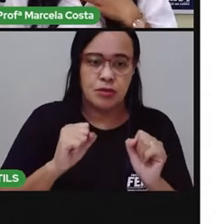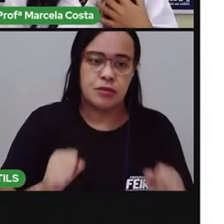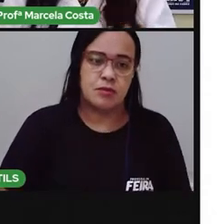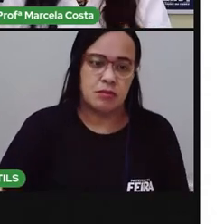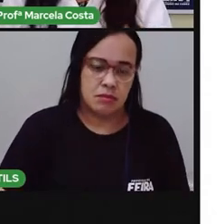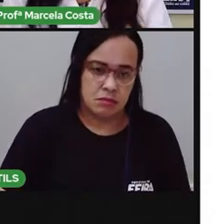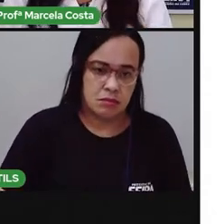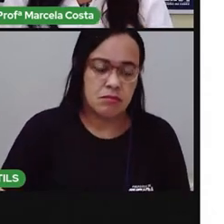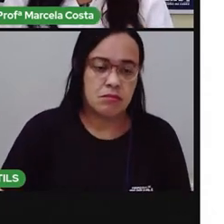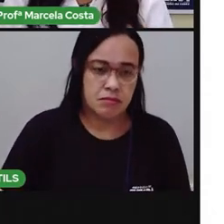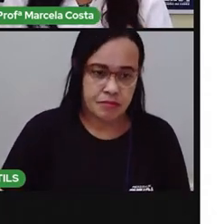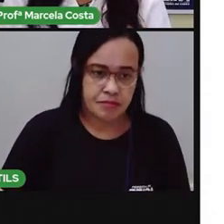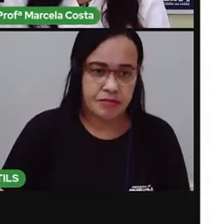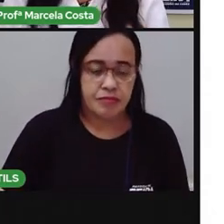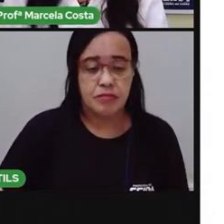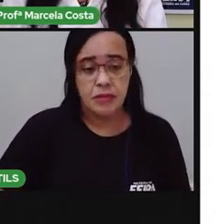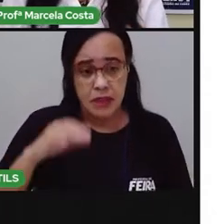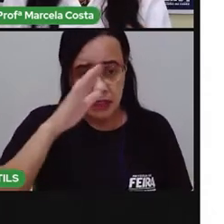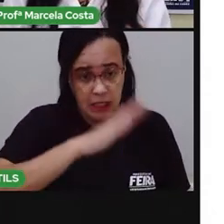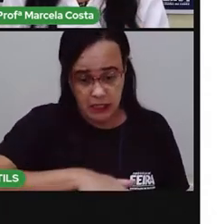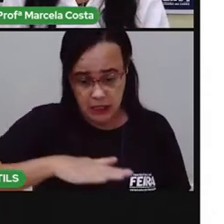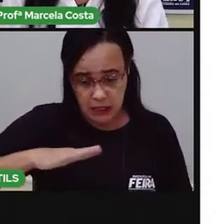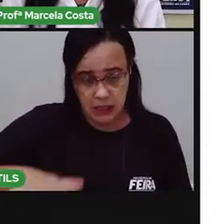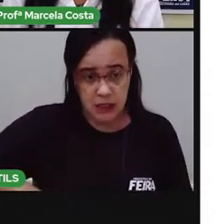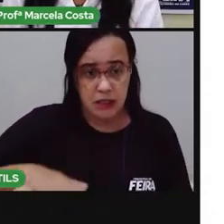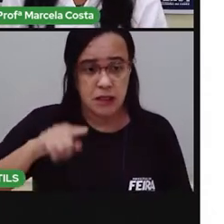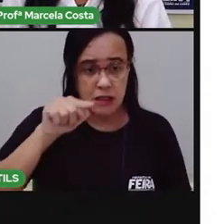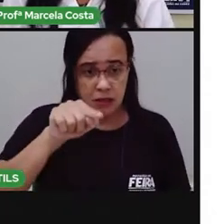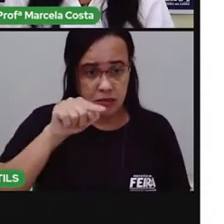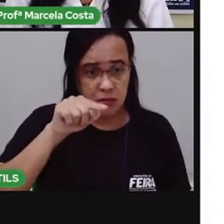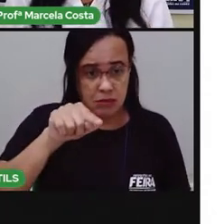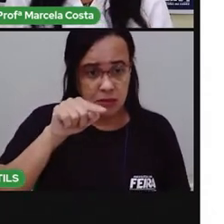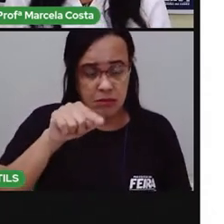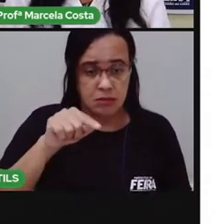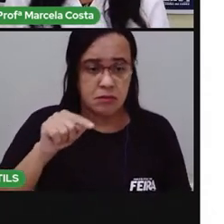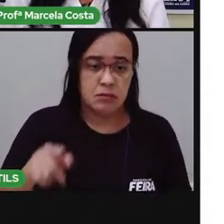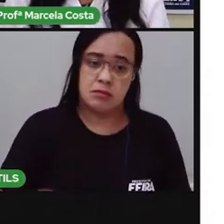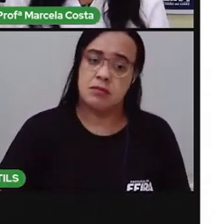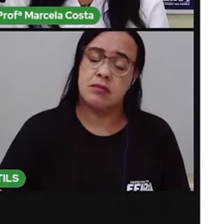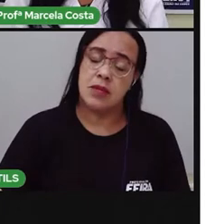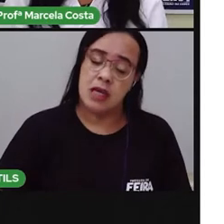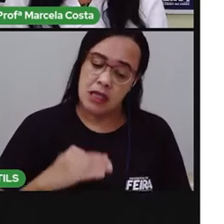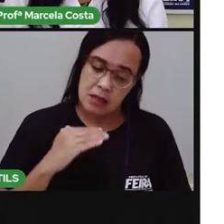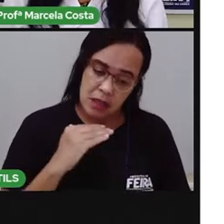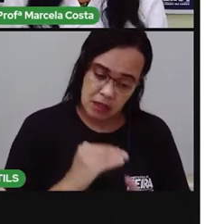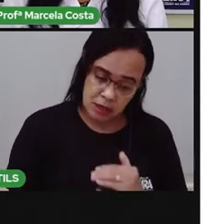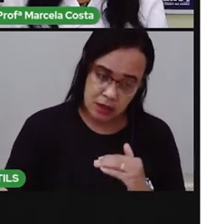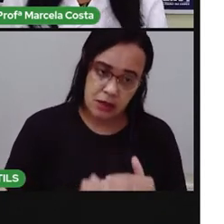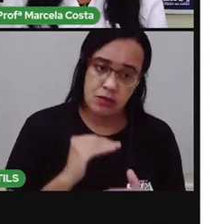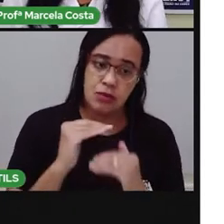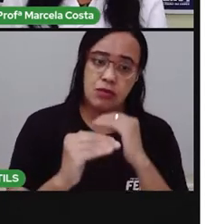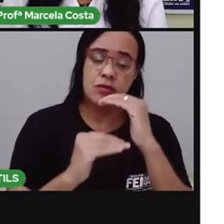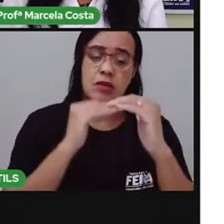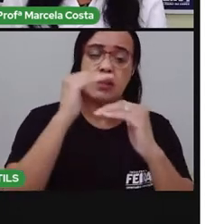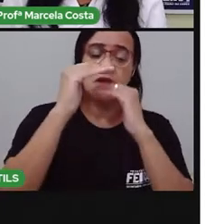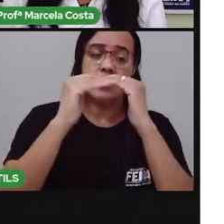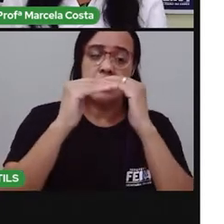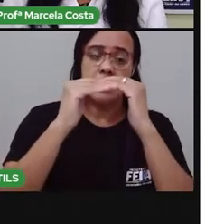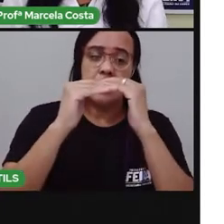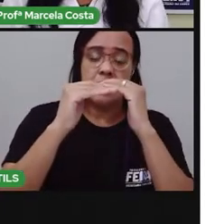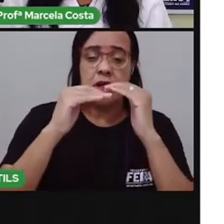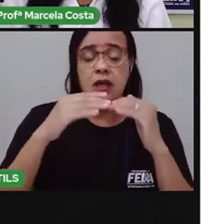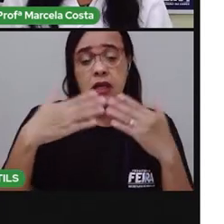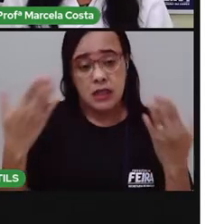E como uma criança, né, como você ainda não faz desenvolvimento, em que você é mais